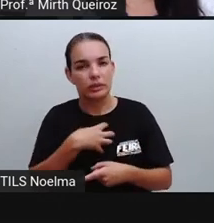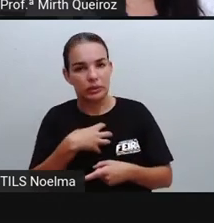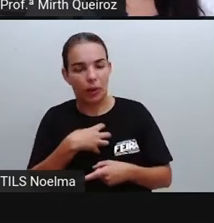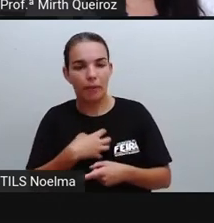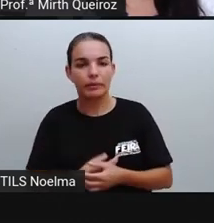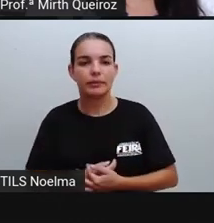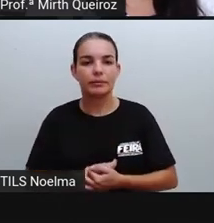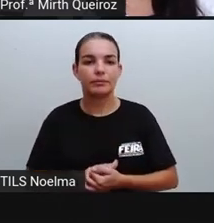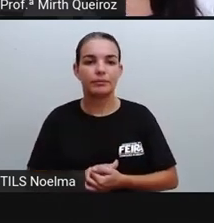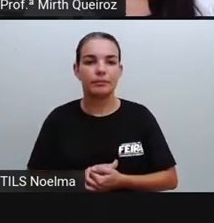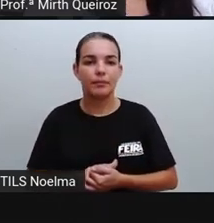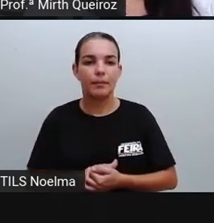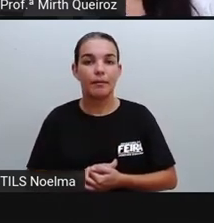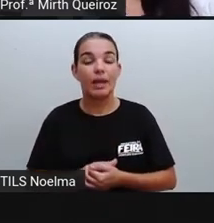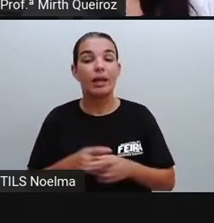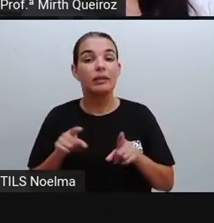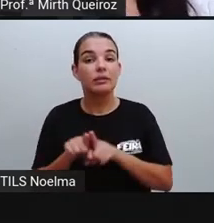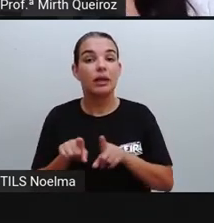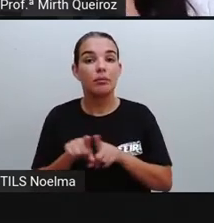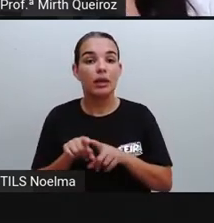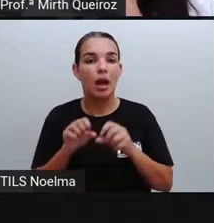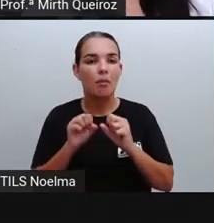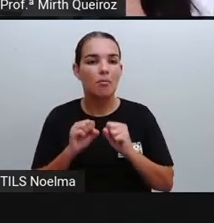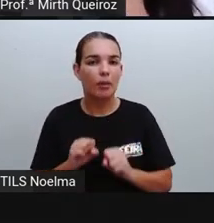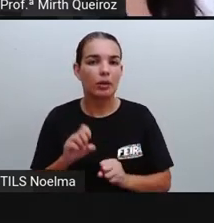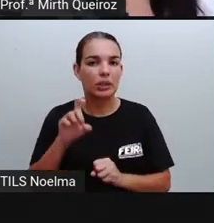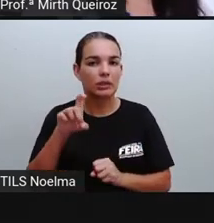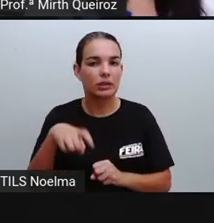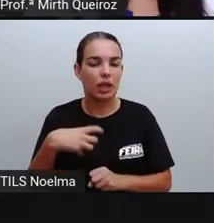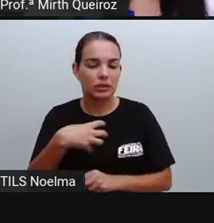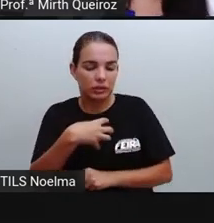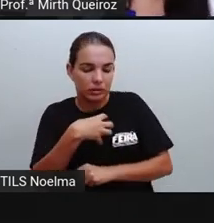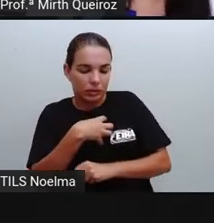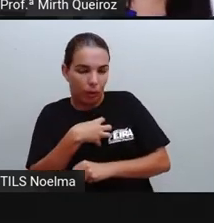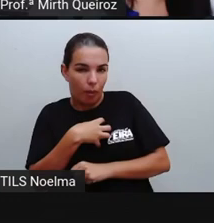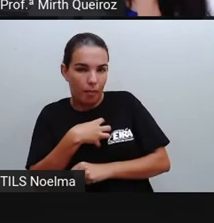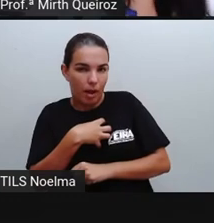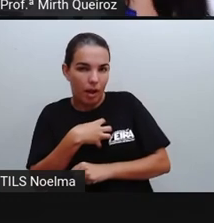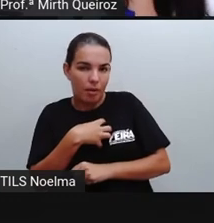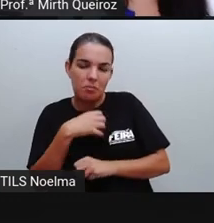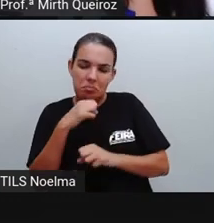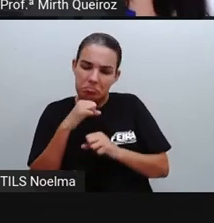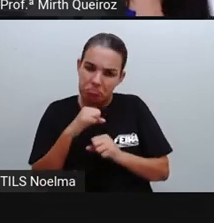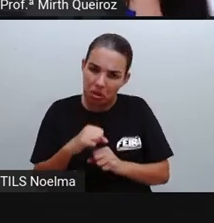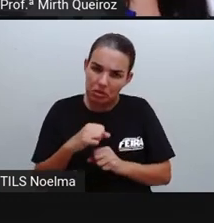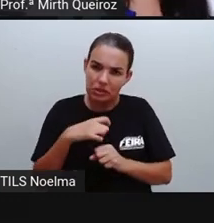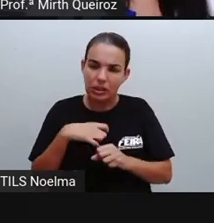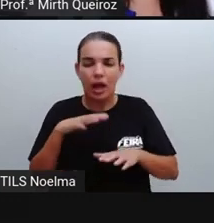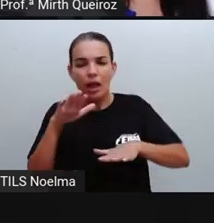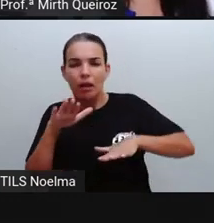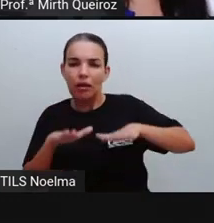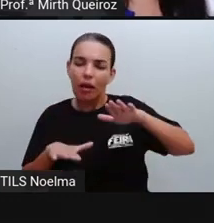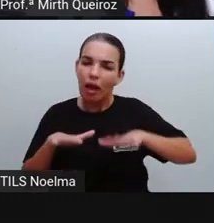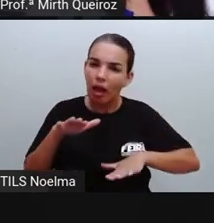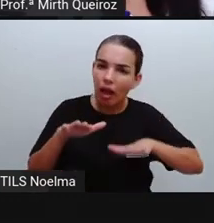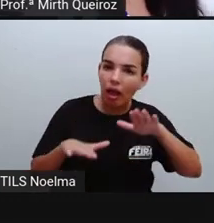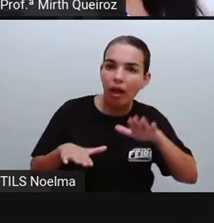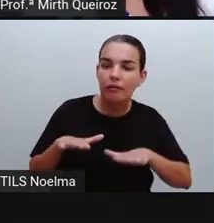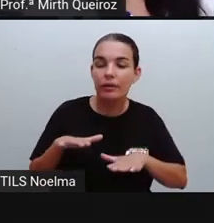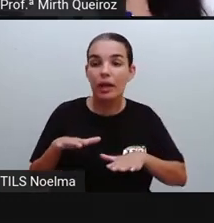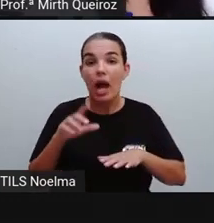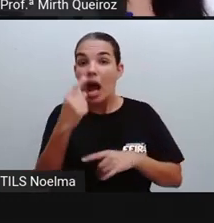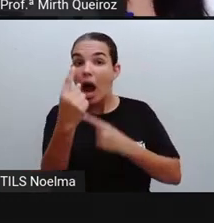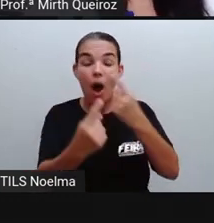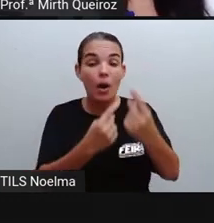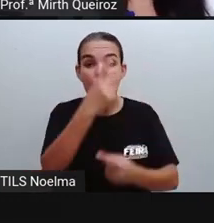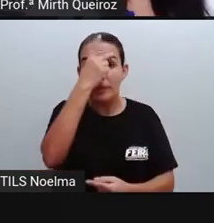aí. E elas podem ser sintomas mais leves. Algumas pessoas são até assintomáticas, certo? Pode ter